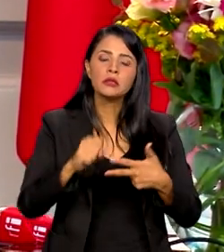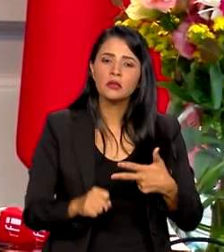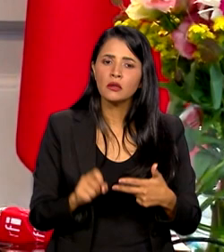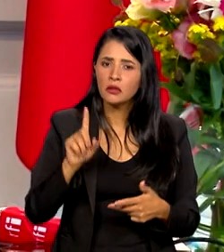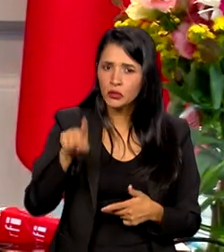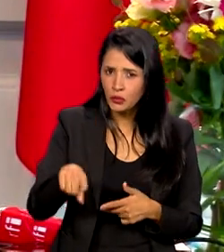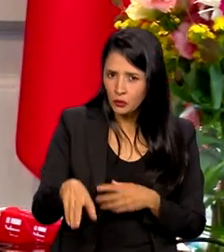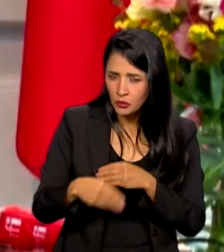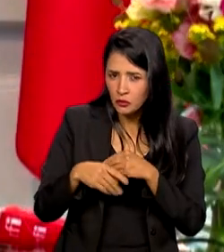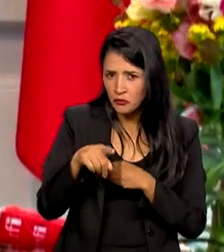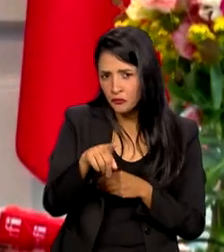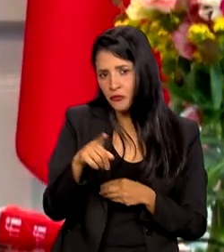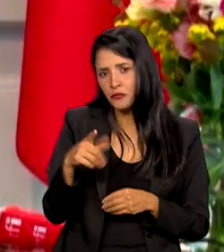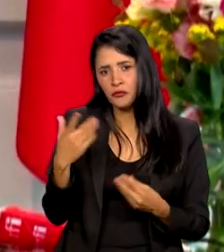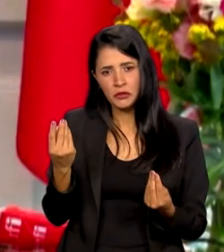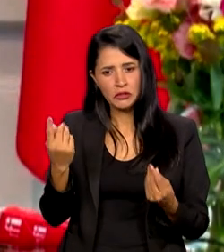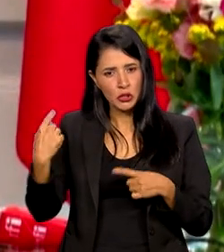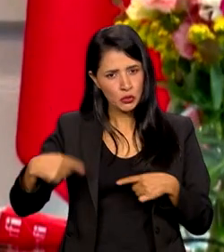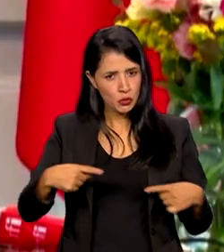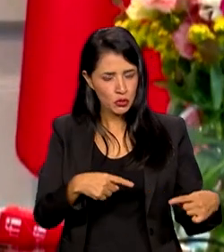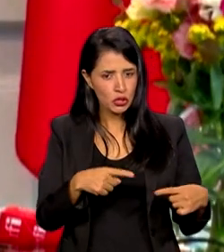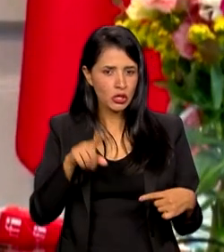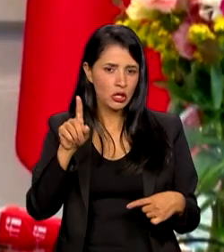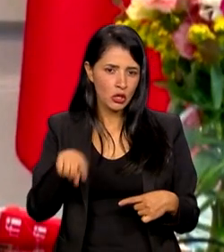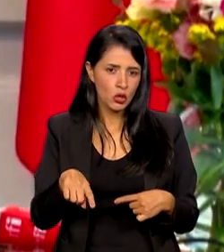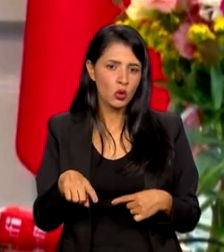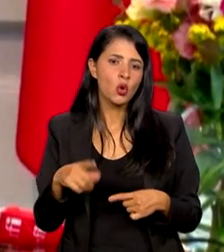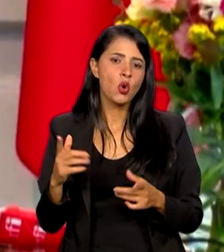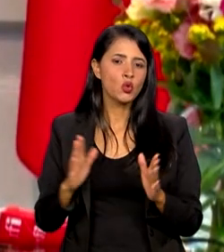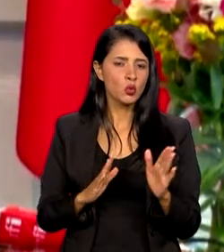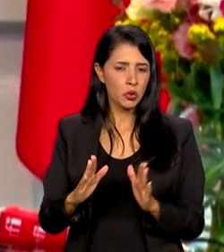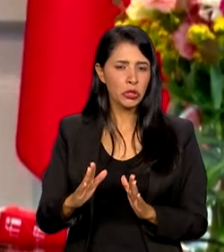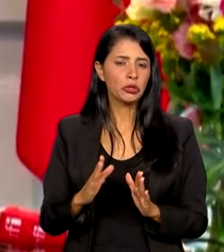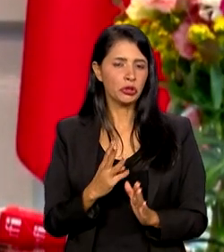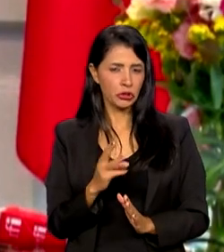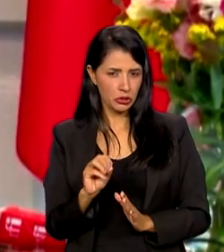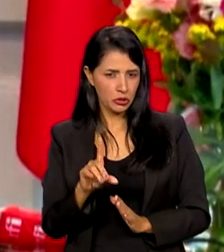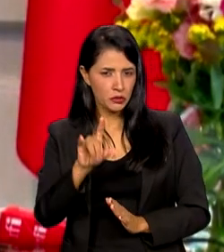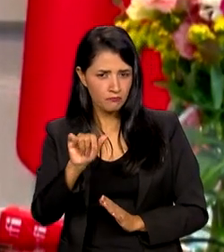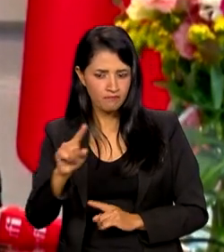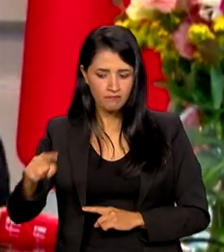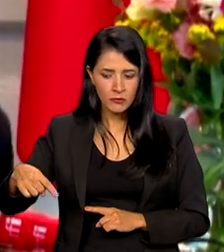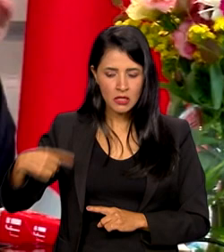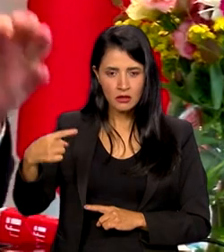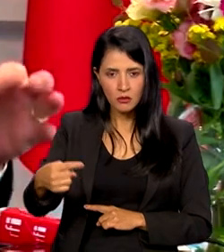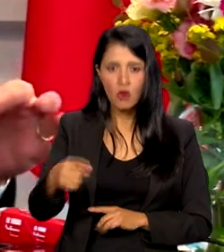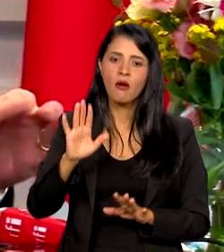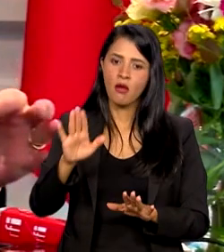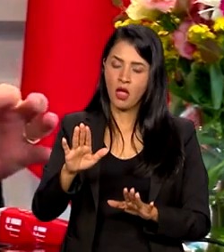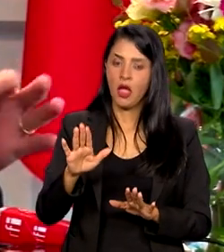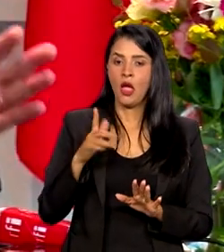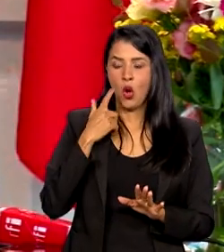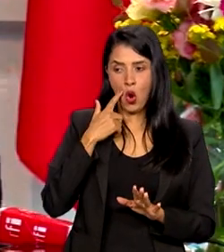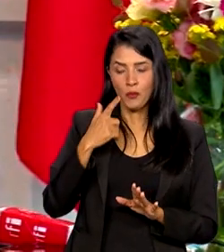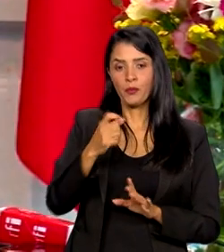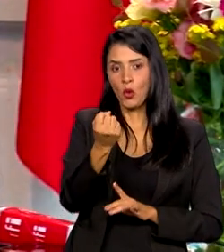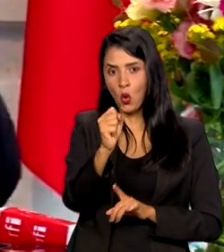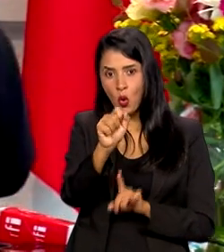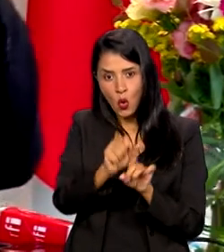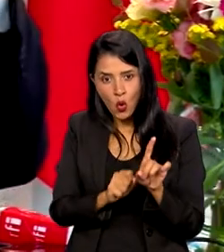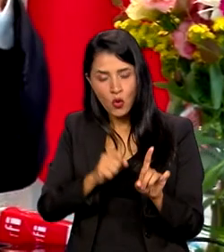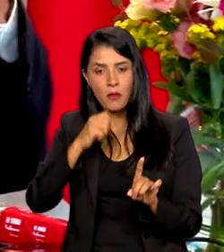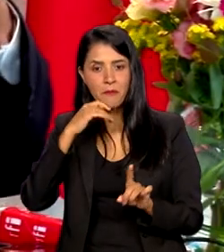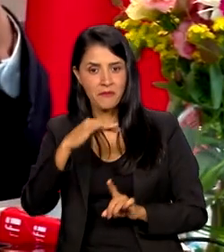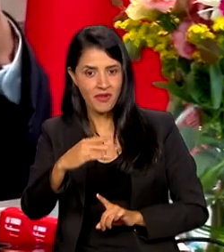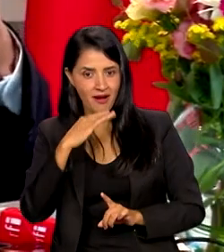reiterar, então, que os senhores vão discutir isso durante 30 dias, né? Do dia 8 de março, por 90 dias,